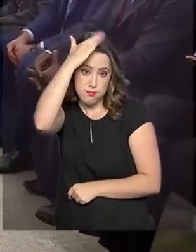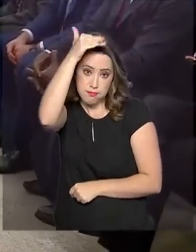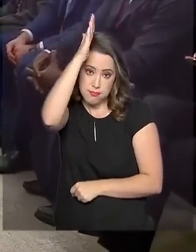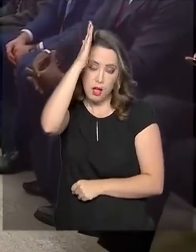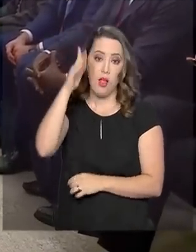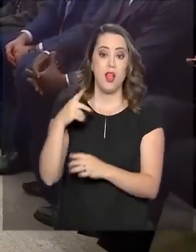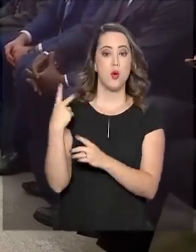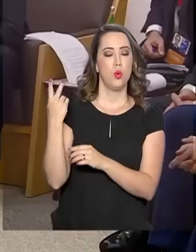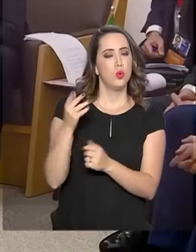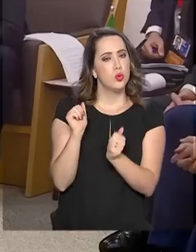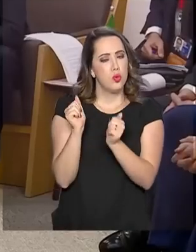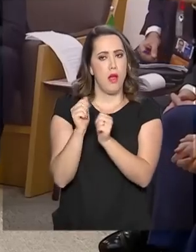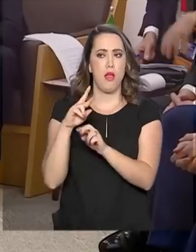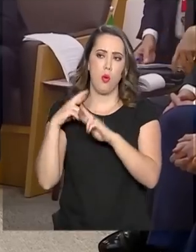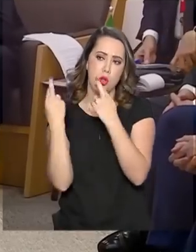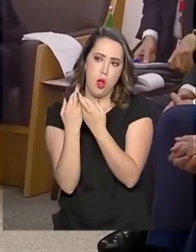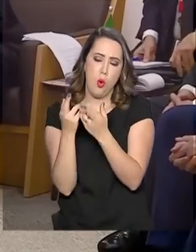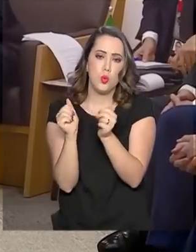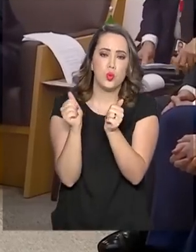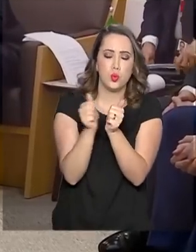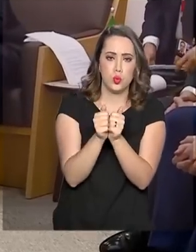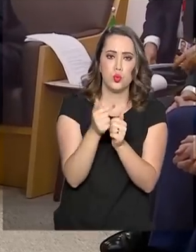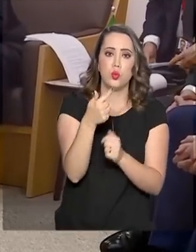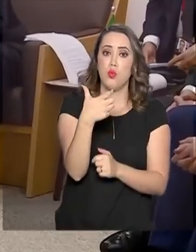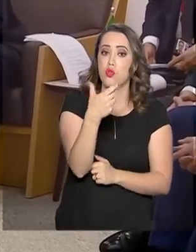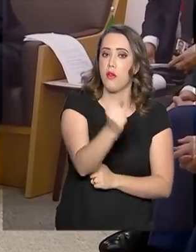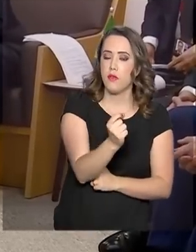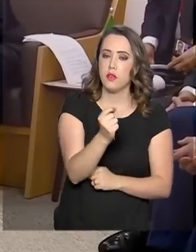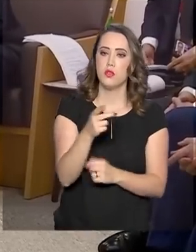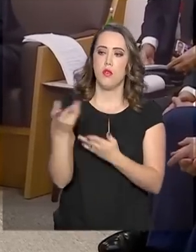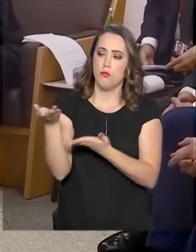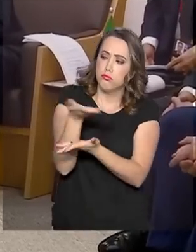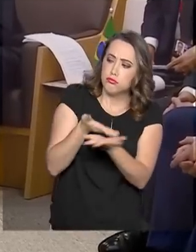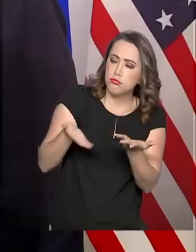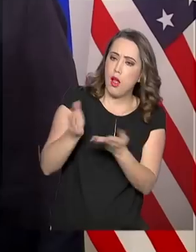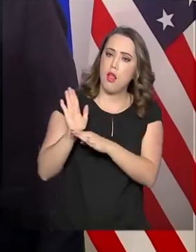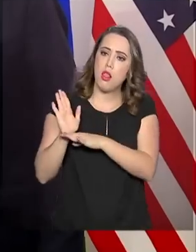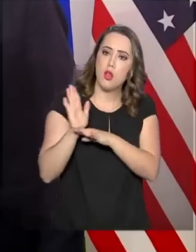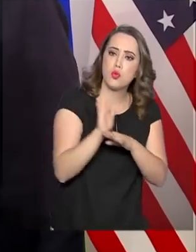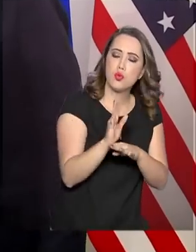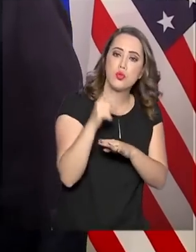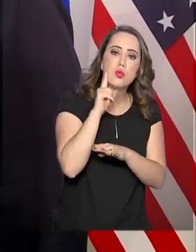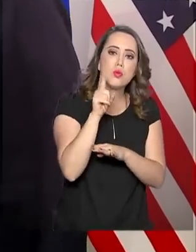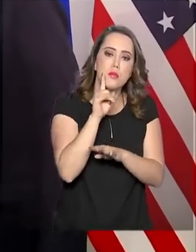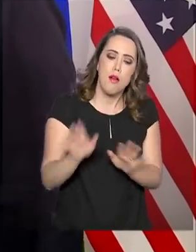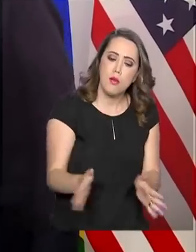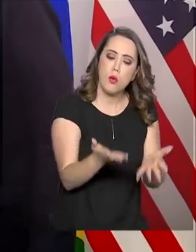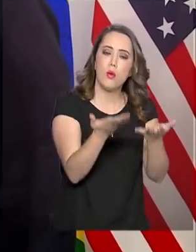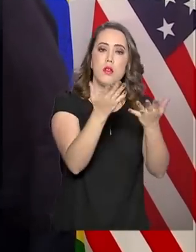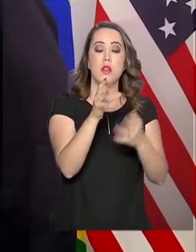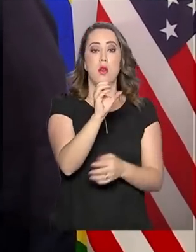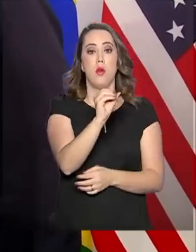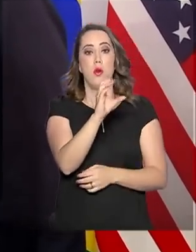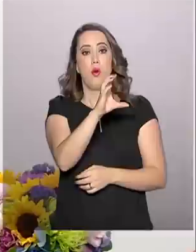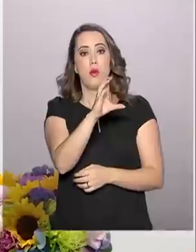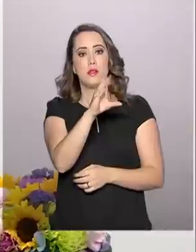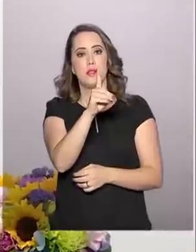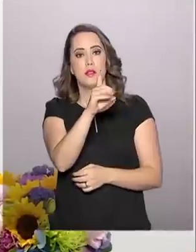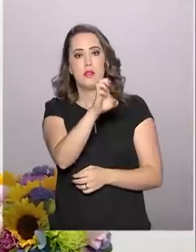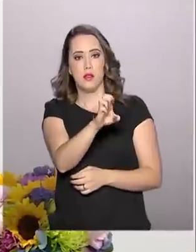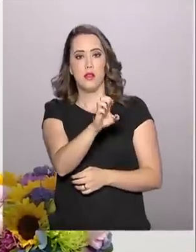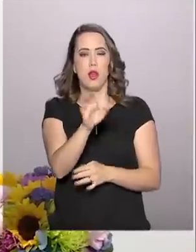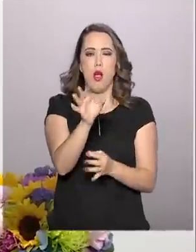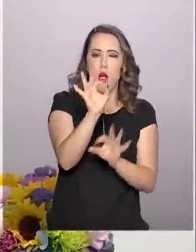Os dois presidentes falaram sobre parcerias e trataram do apoio dos Estados Unidos à inclusão do Brasil na OCDE, a Organização para a